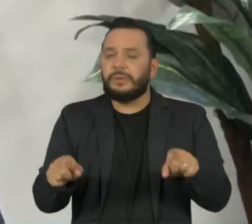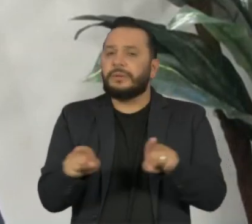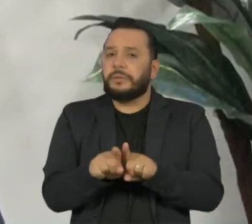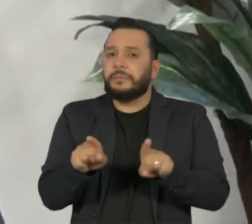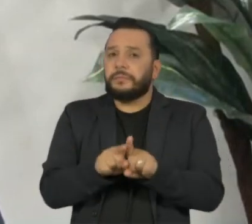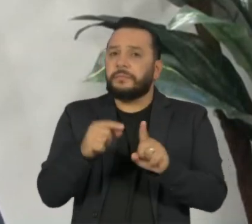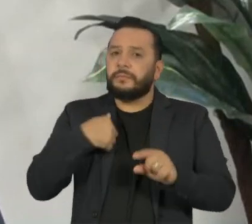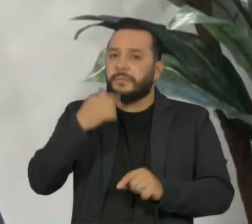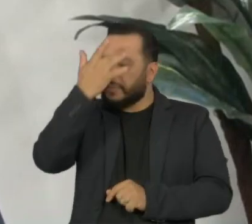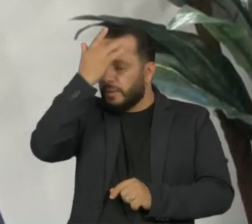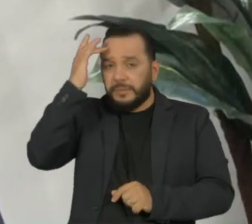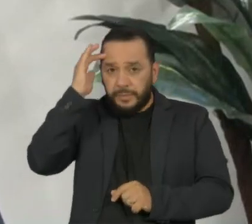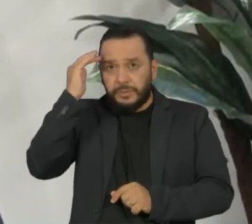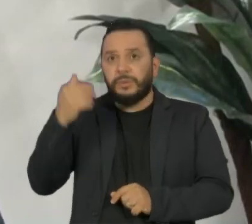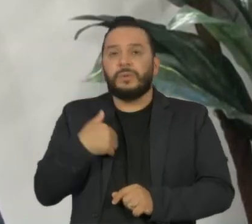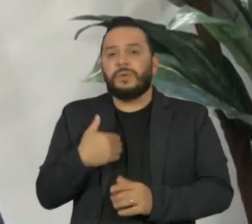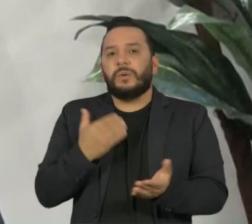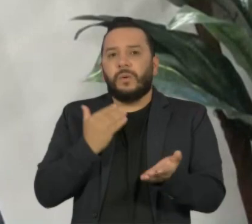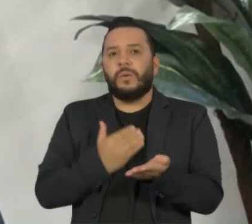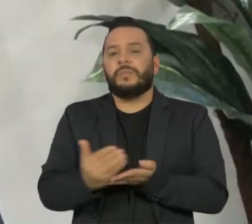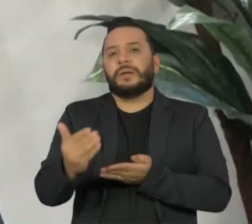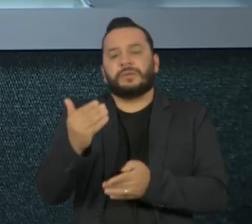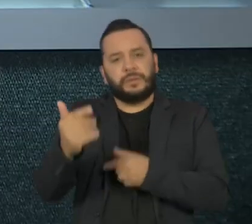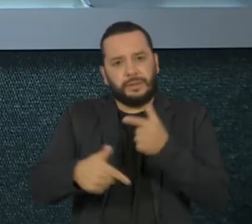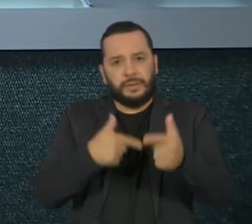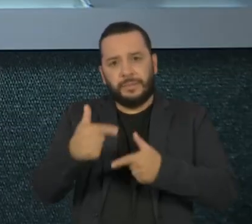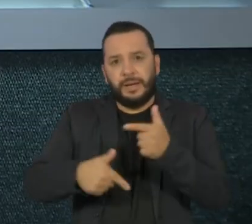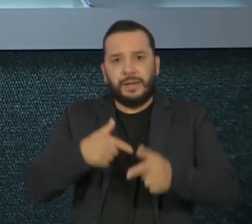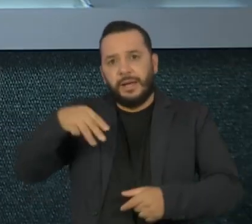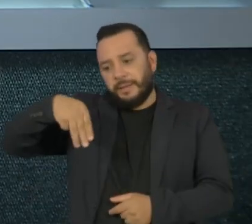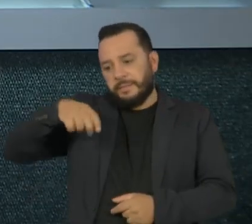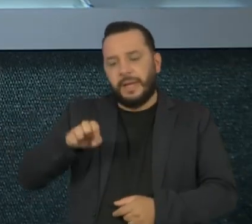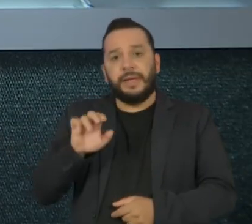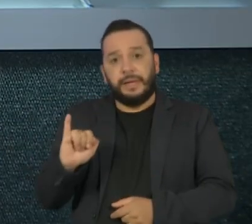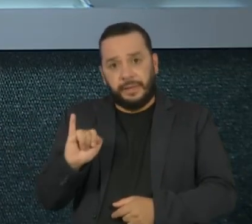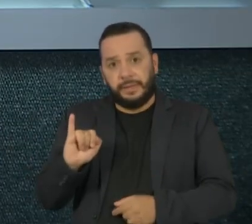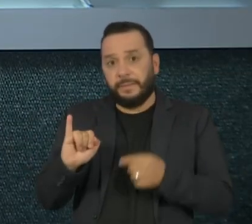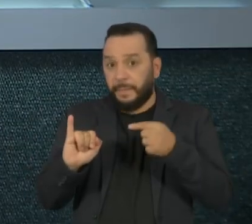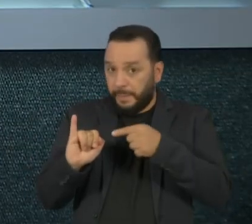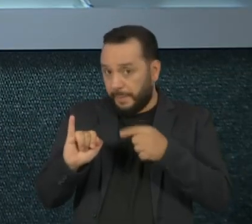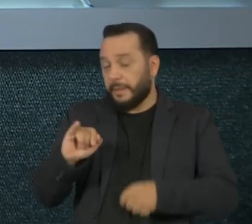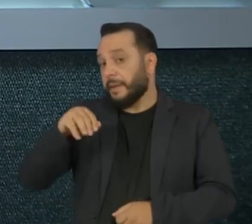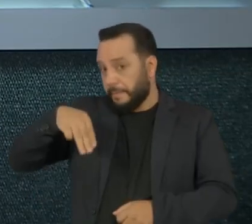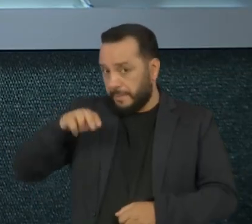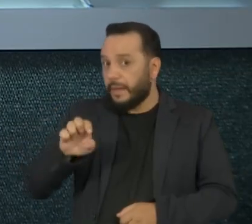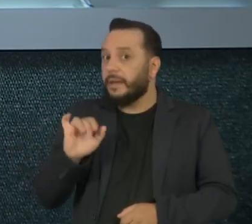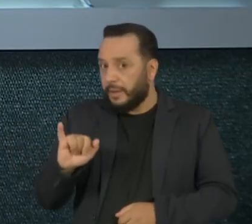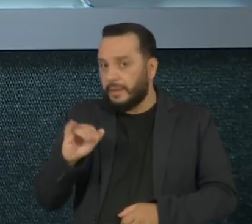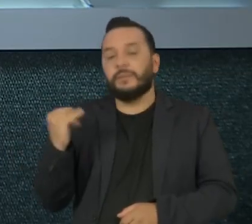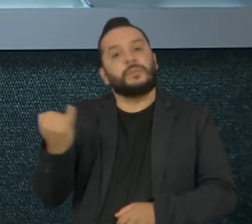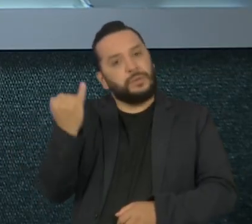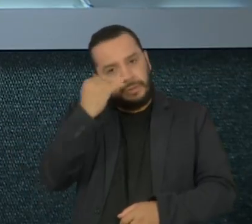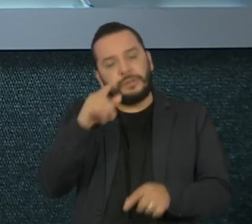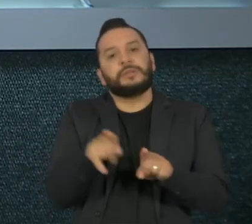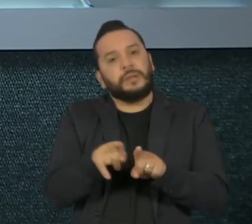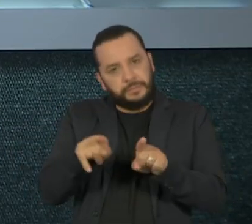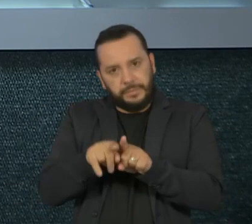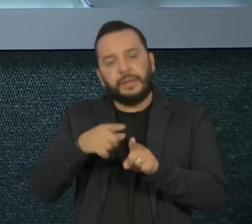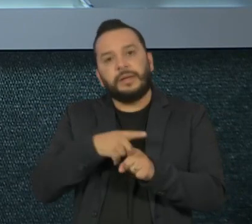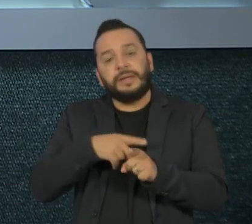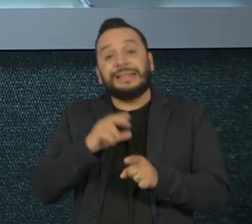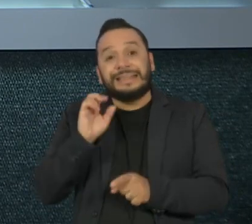pessoas que começaram a atividade por meio do MEI. É importante fazer também a declaração se ela